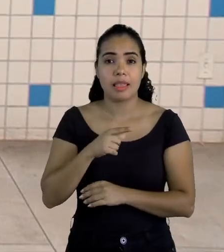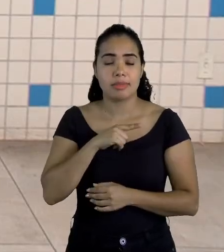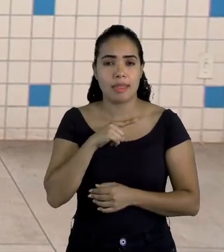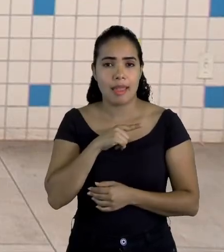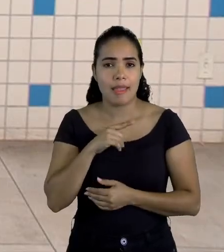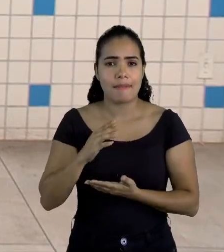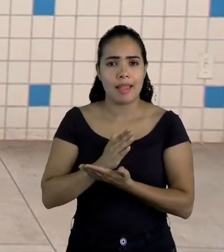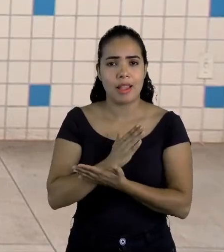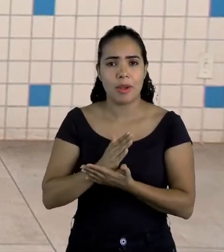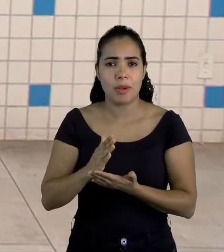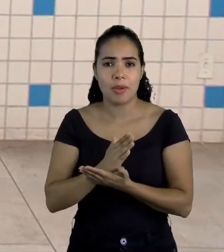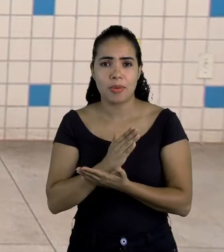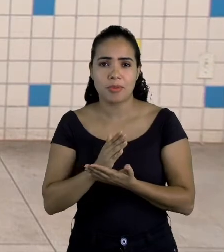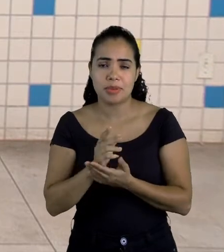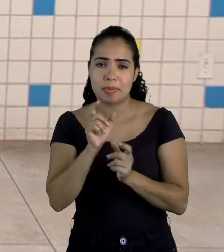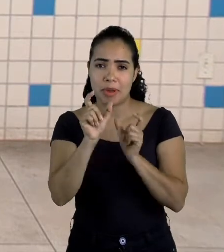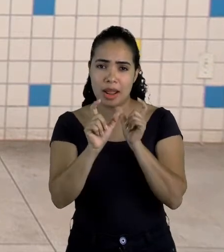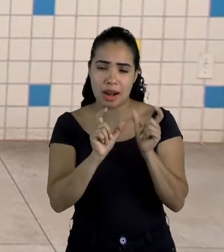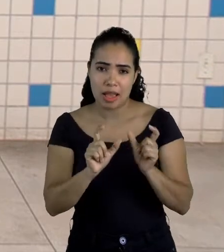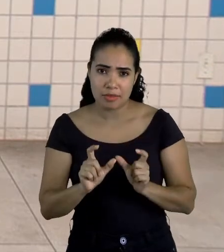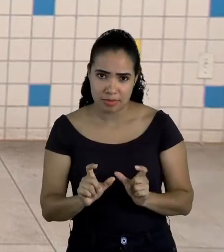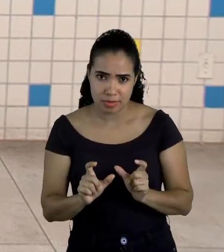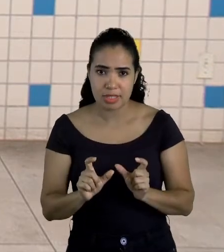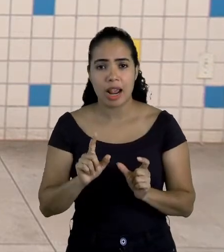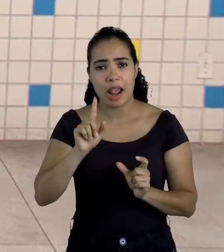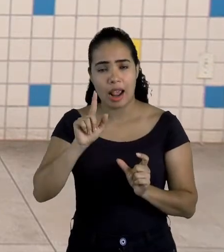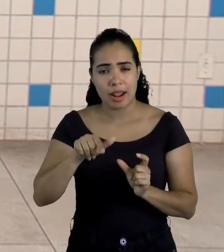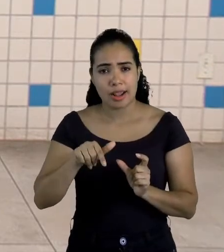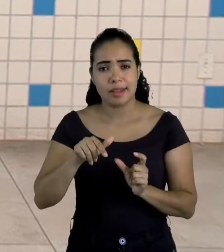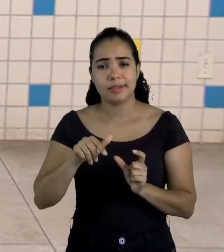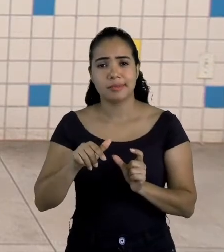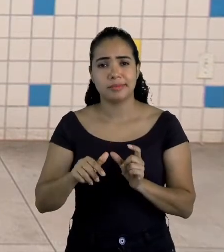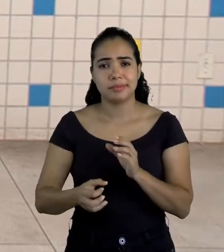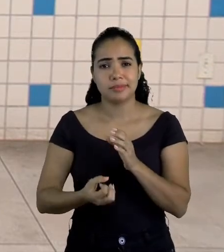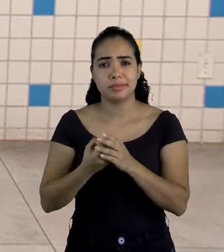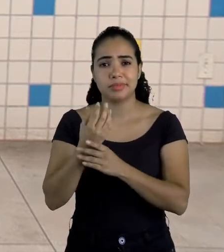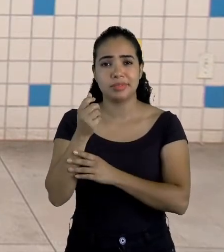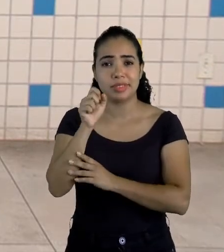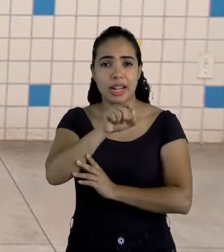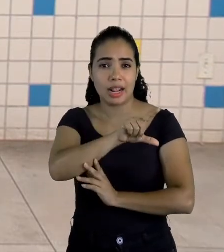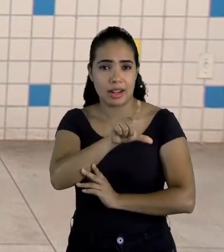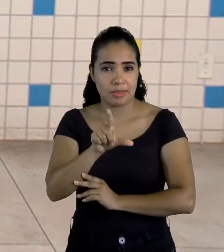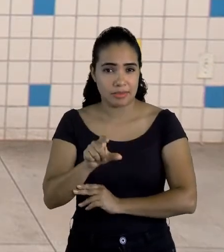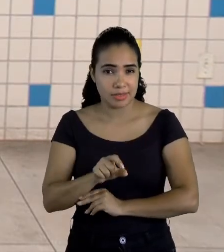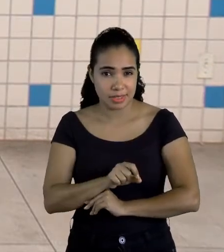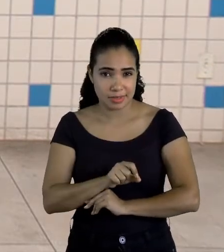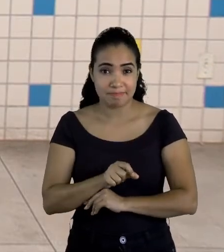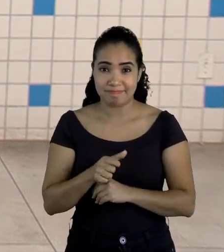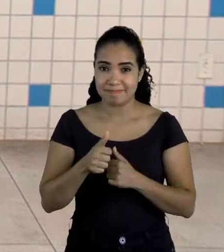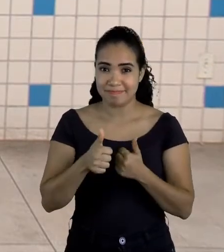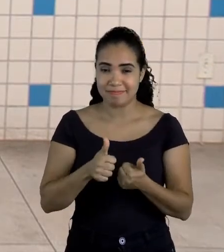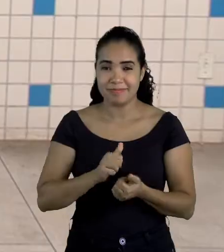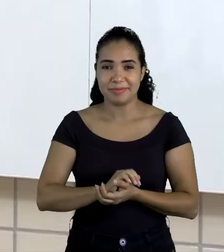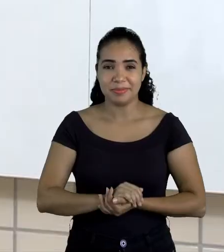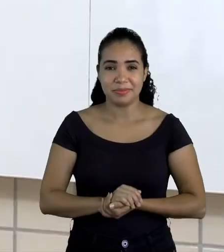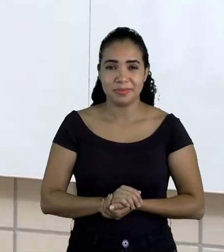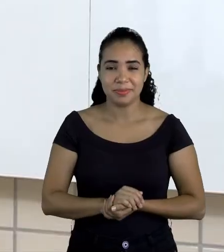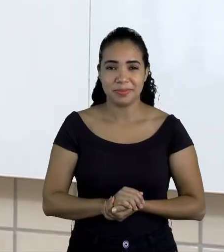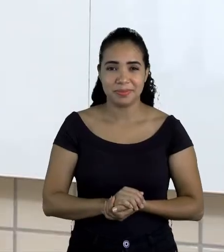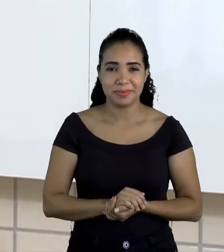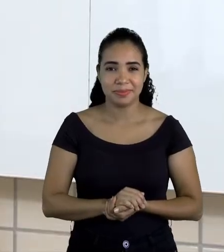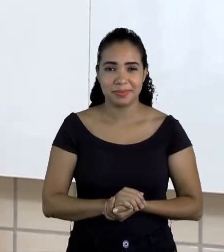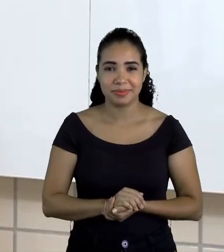aí algumas palavrinhas que são de origens africanas. Bem,